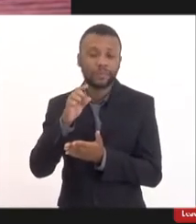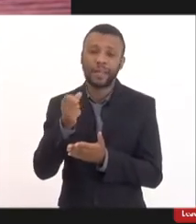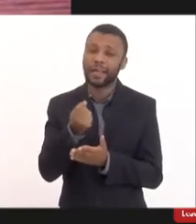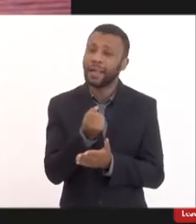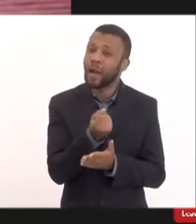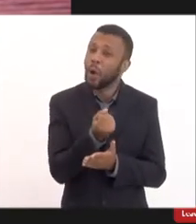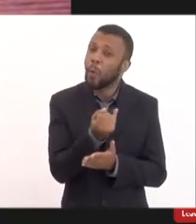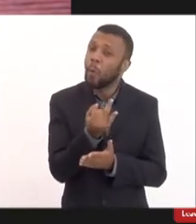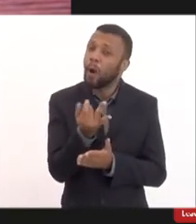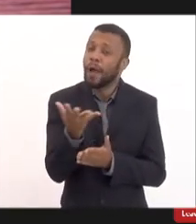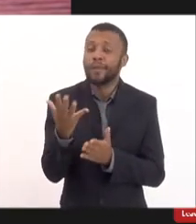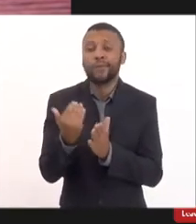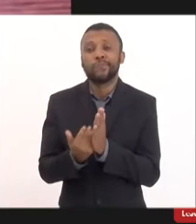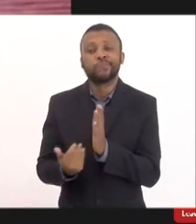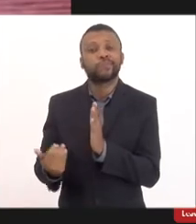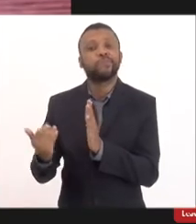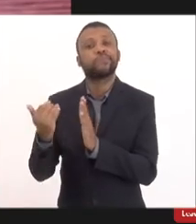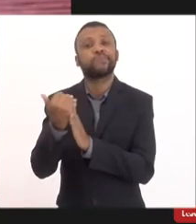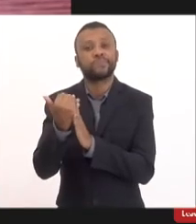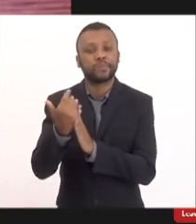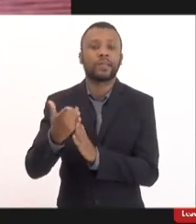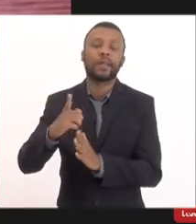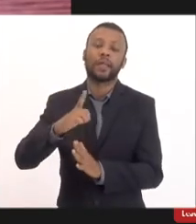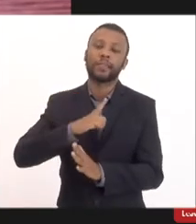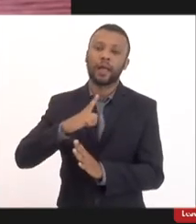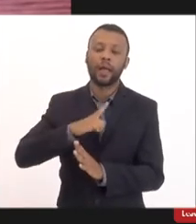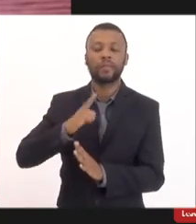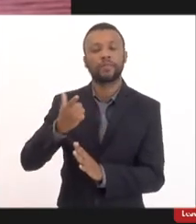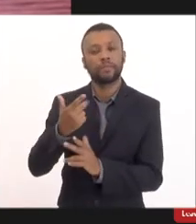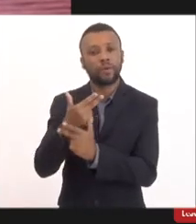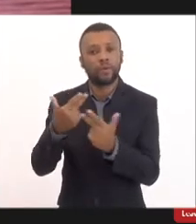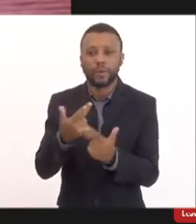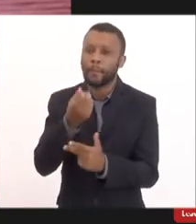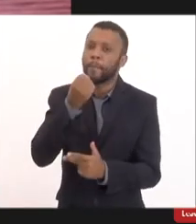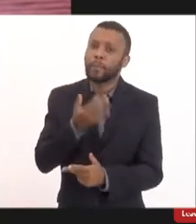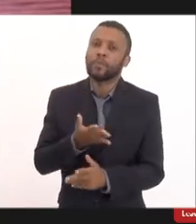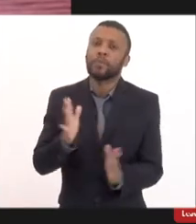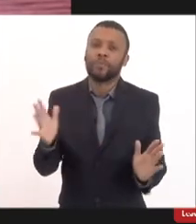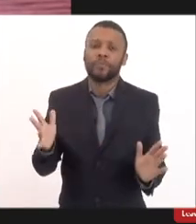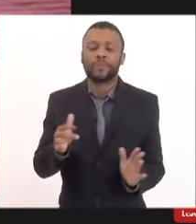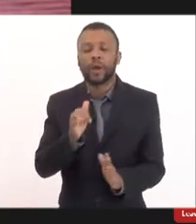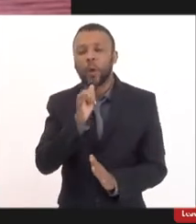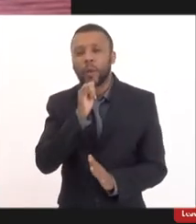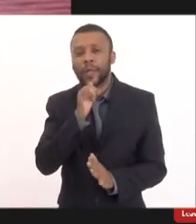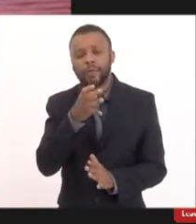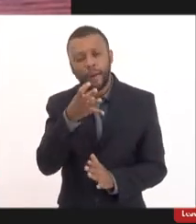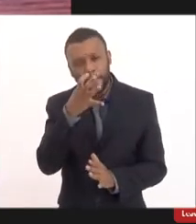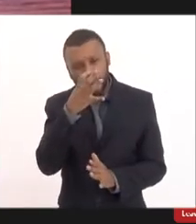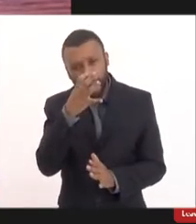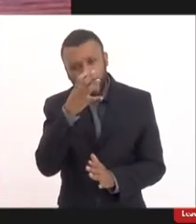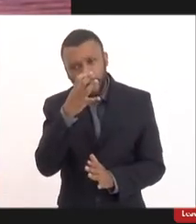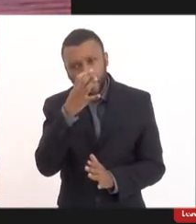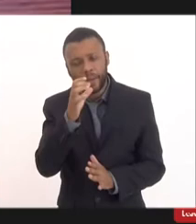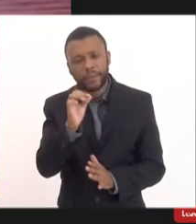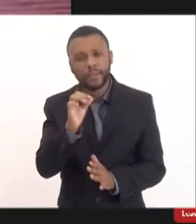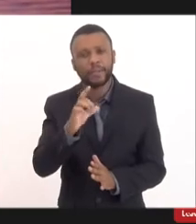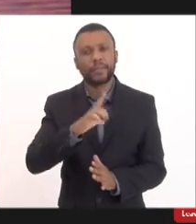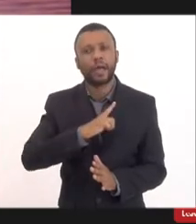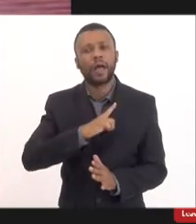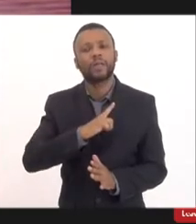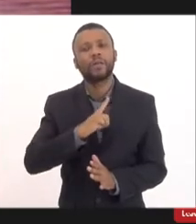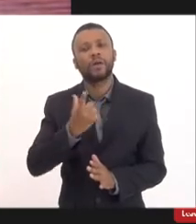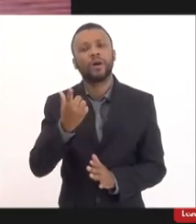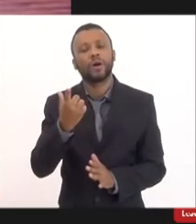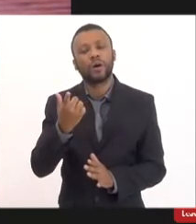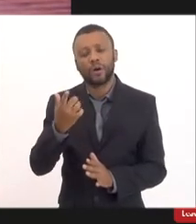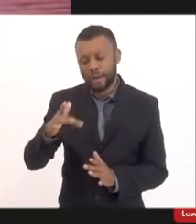eles estavam superando o benefício então se observou por exemplo casos de invaginação intestinal que no intestino não está cuidando do